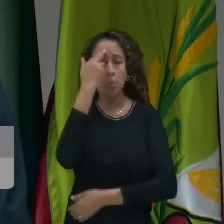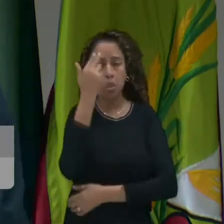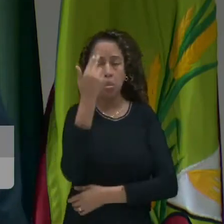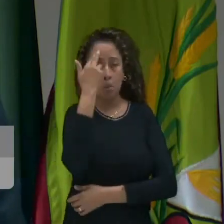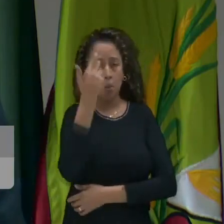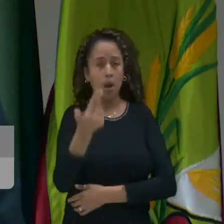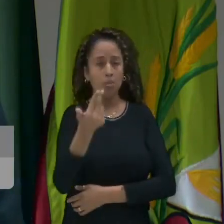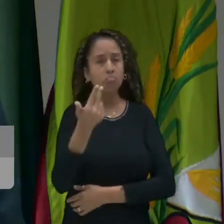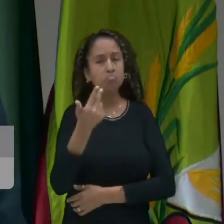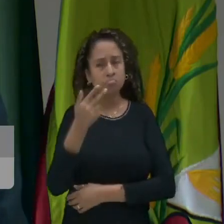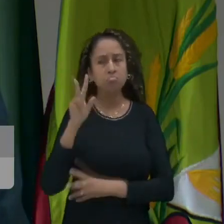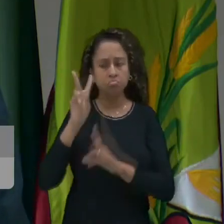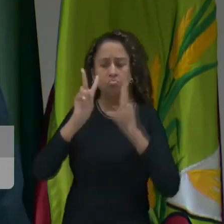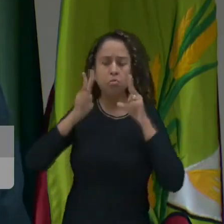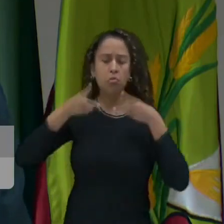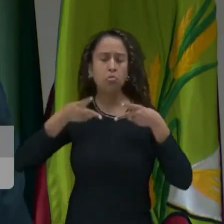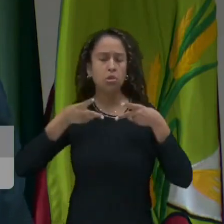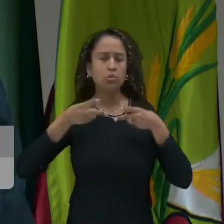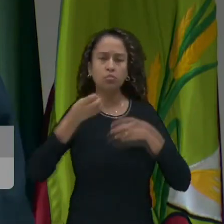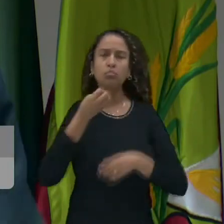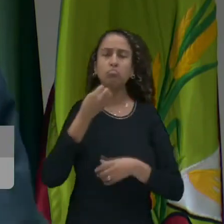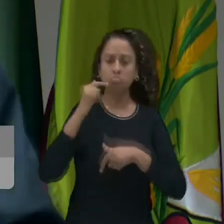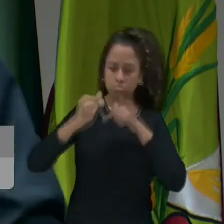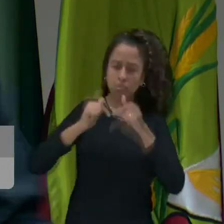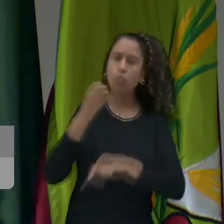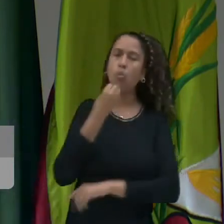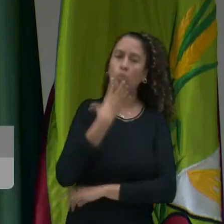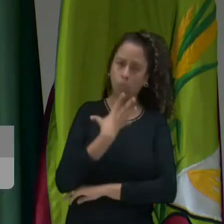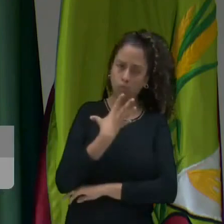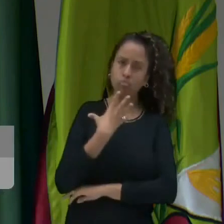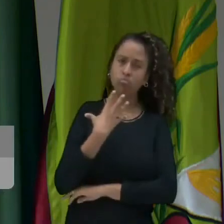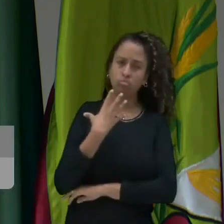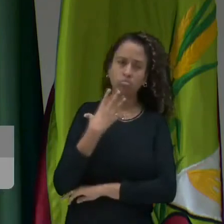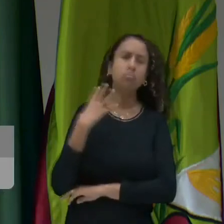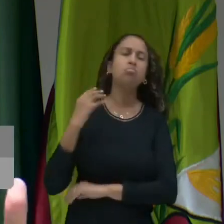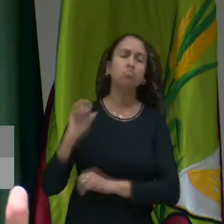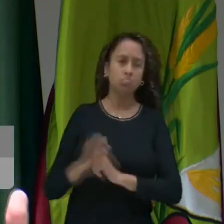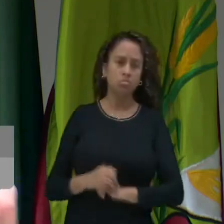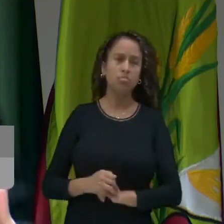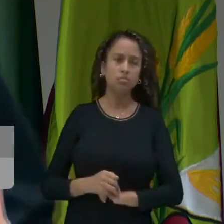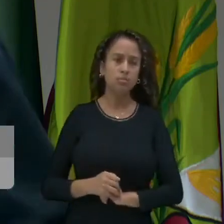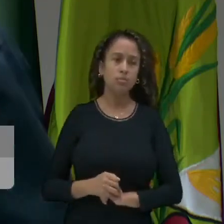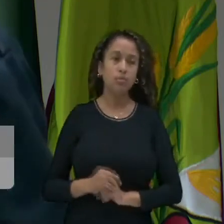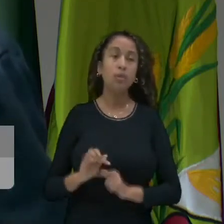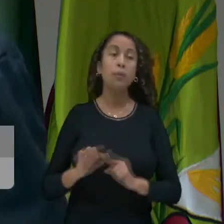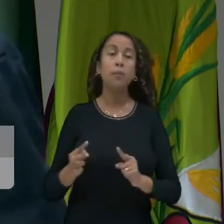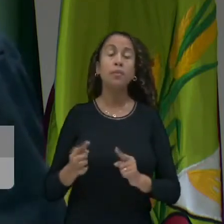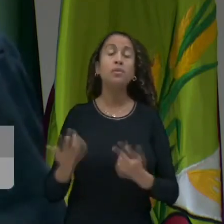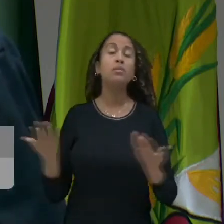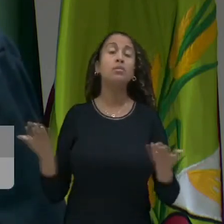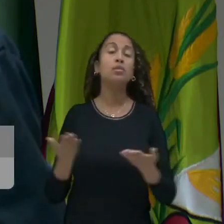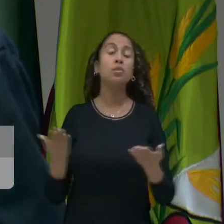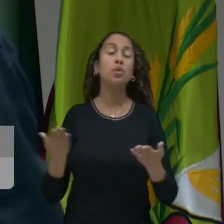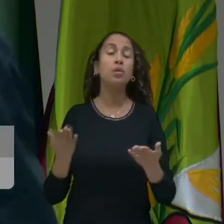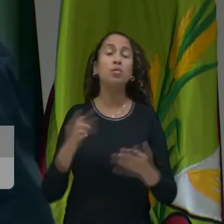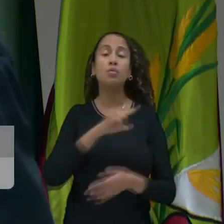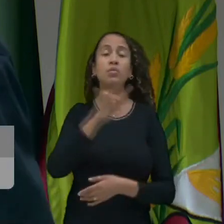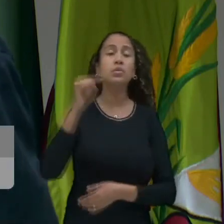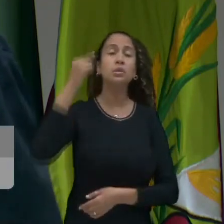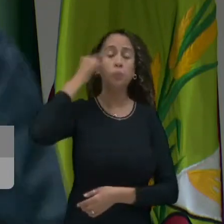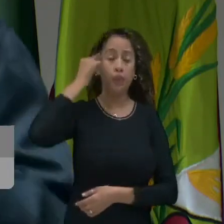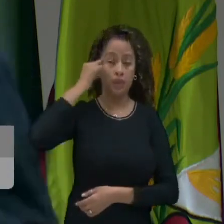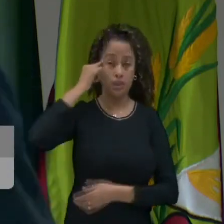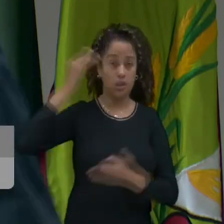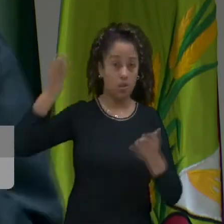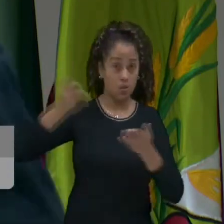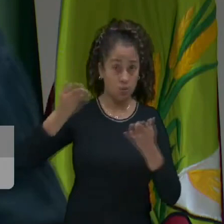reconheço que fez um bom trabalho. Todos que passaram. Agora eu trago aos senhores vereadores uma reflexão da noite de